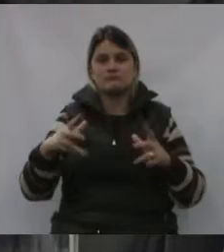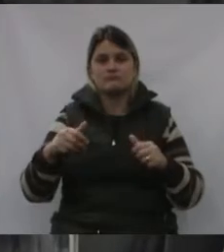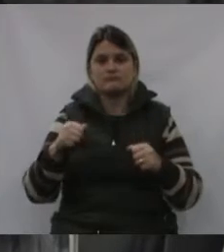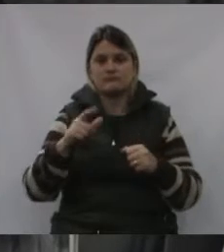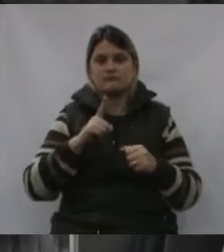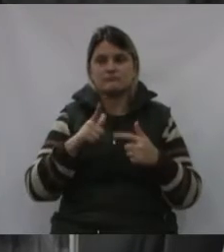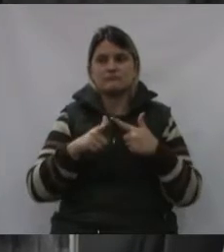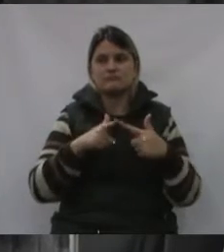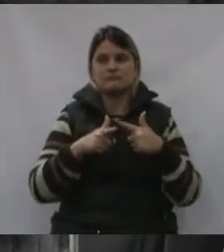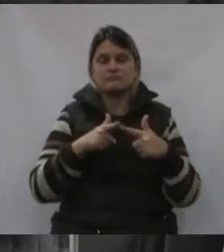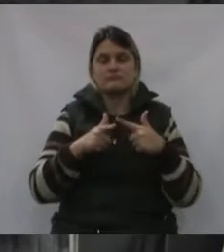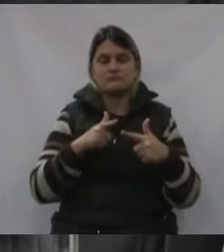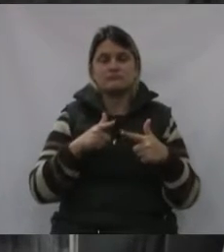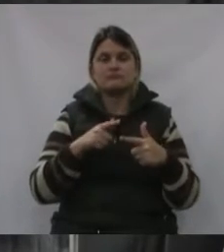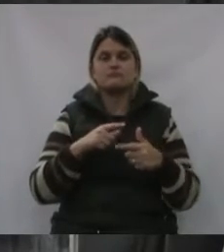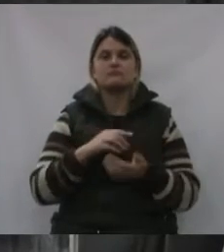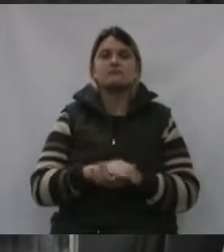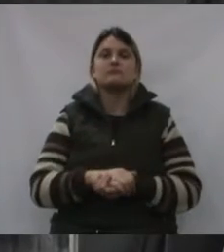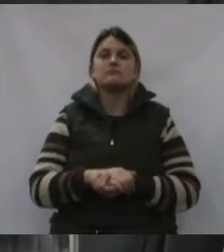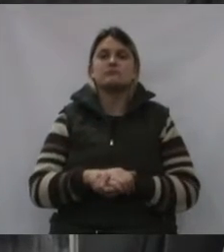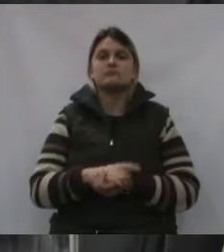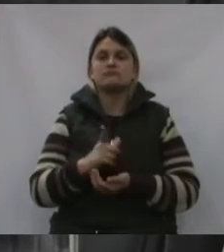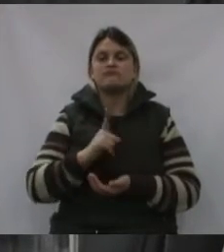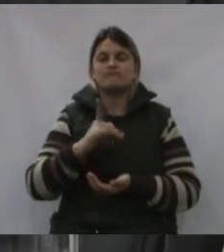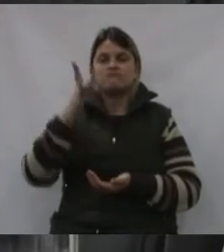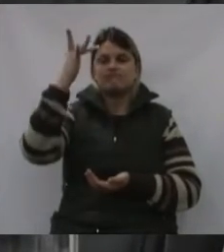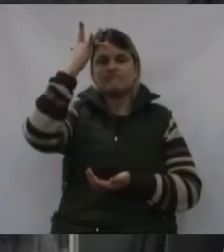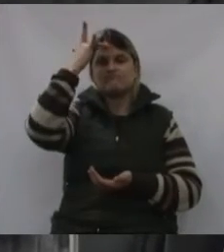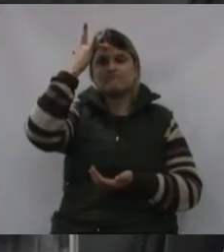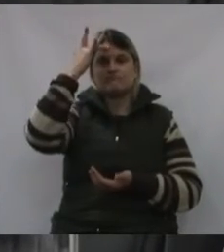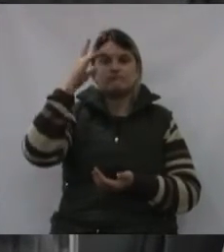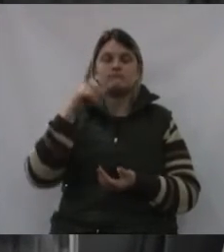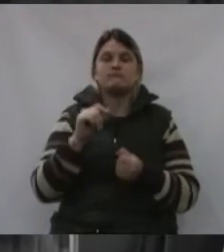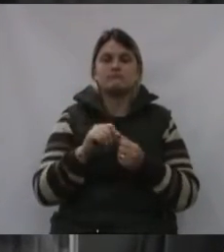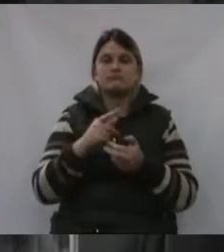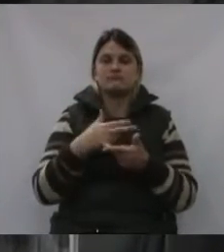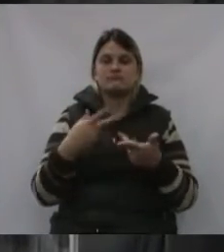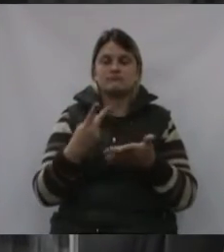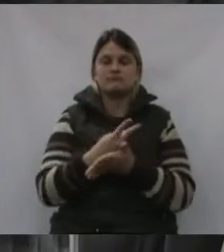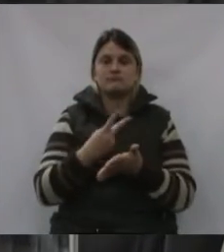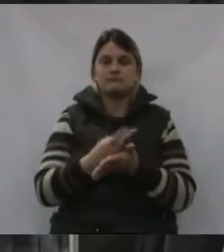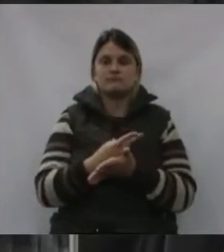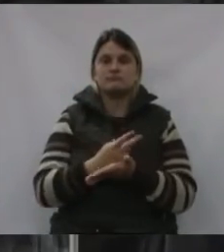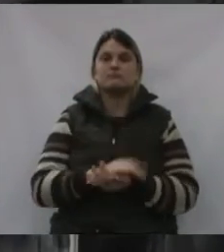Me perdoem pela palavra, pela brincadeira, mas eu estou indignado com a situação da Sanepar. perdoem por exemplo, perdoem